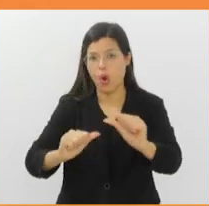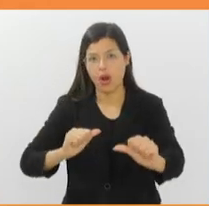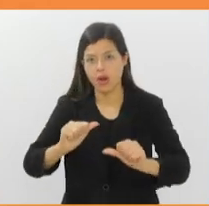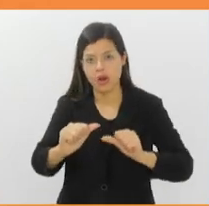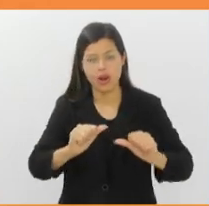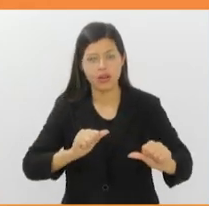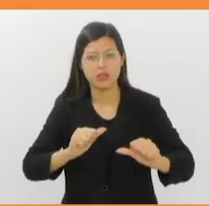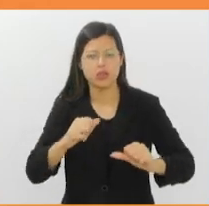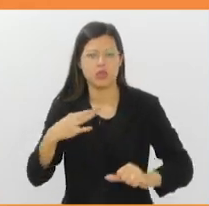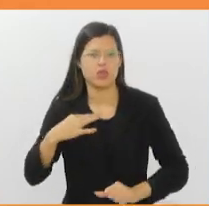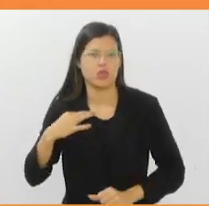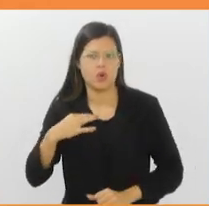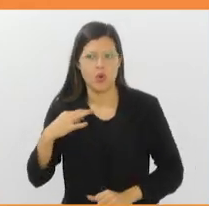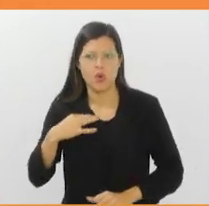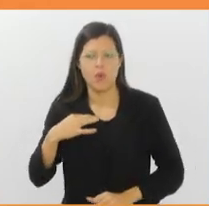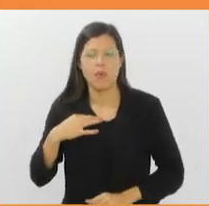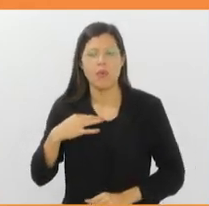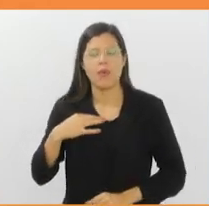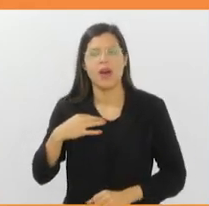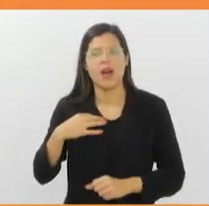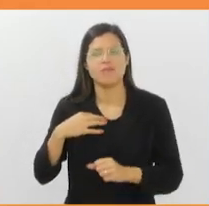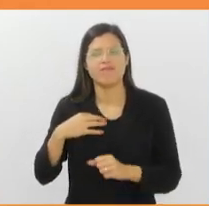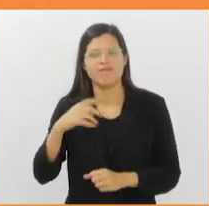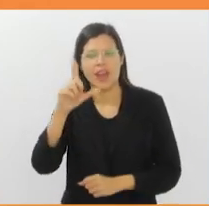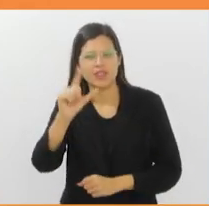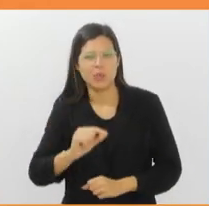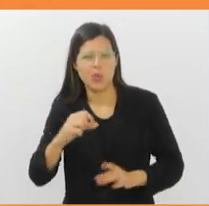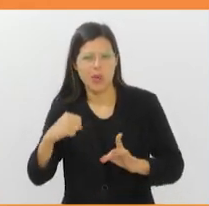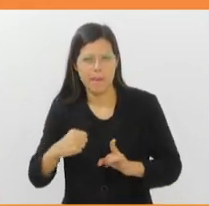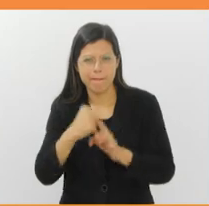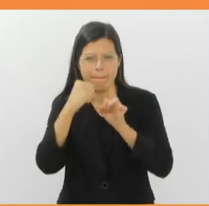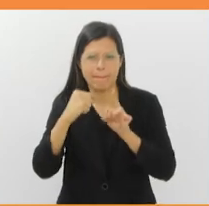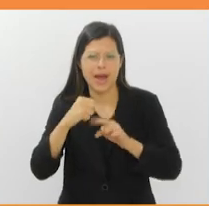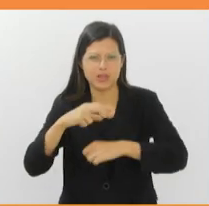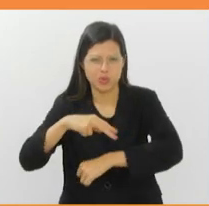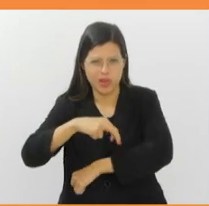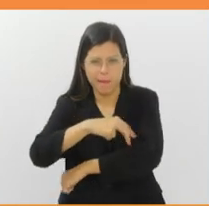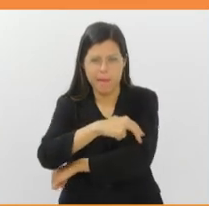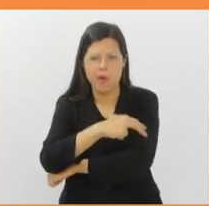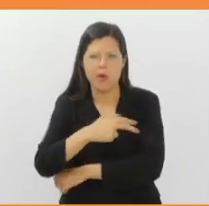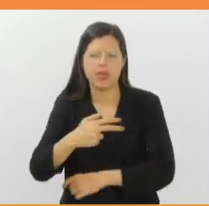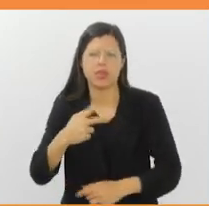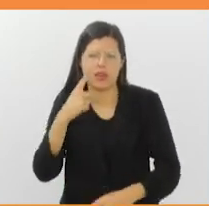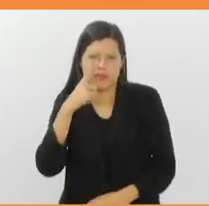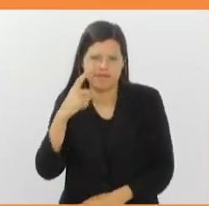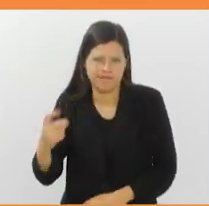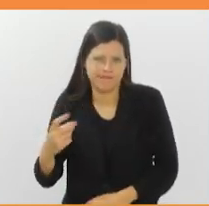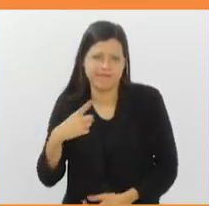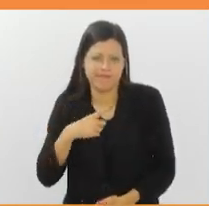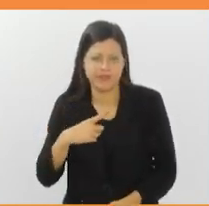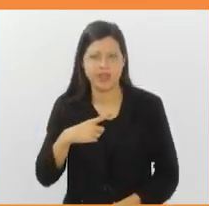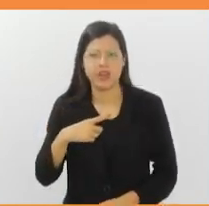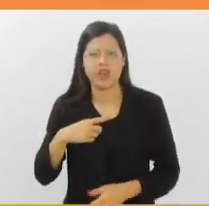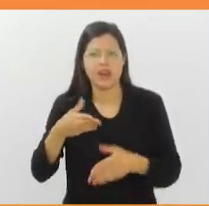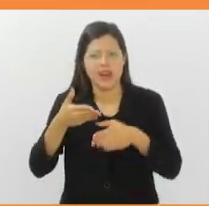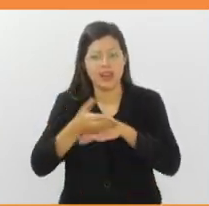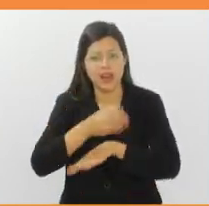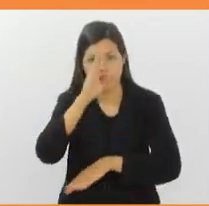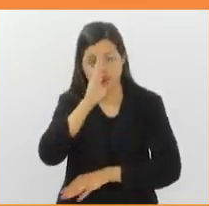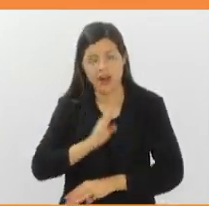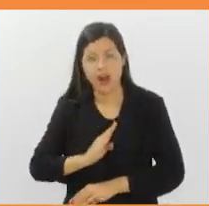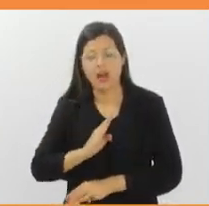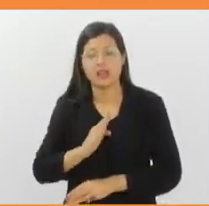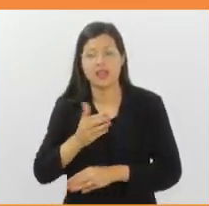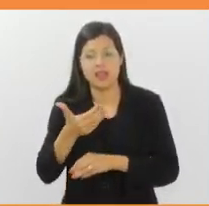mitigar o impacto da indústria da moda, conhecida por gerar resíduos e poluição. O evento tem entrada gratuita e funcionará